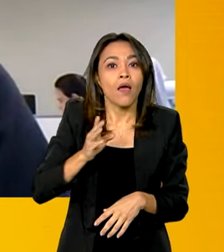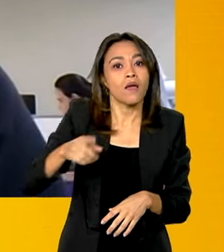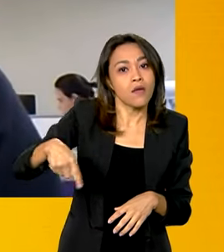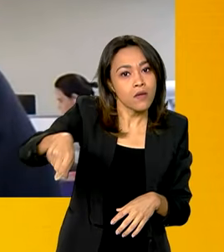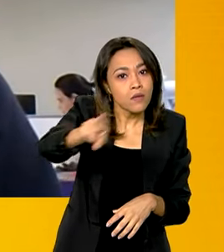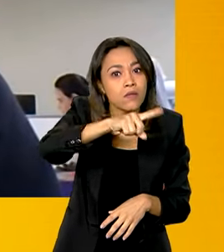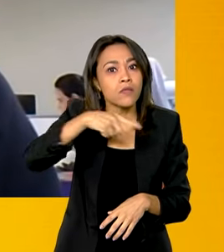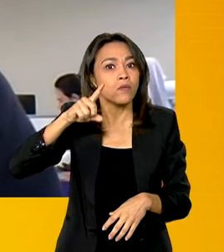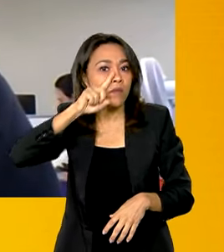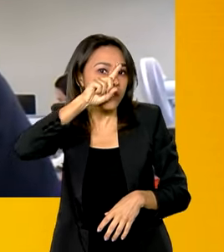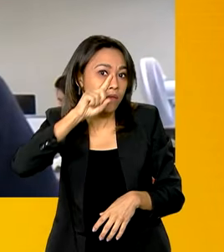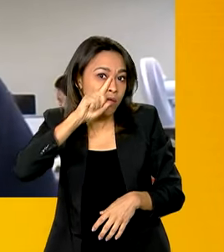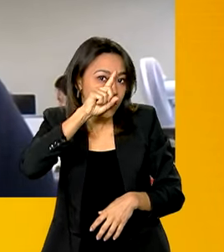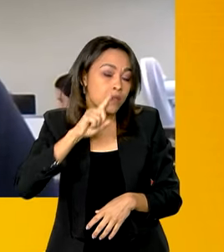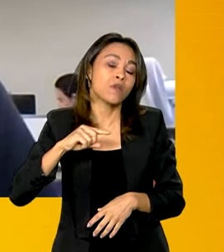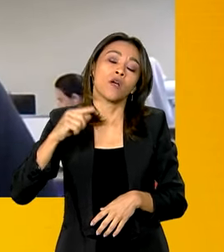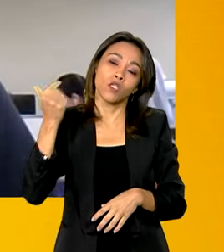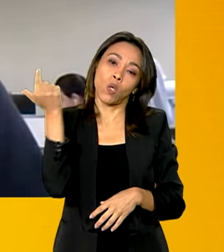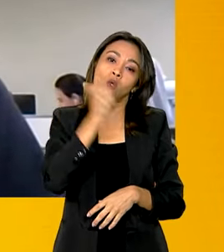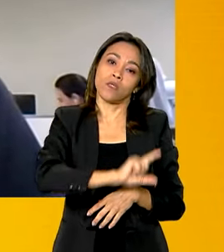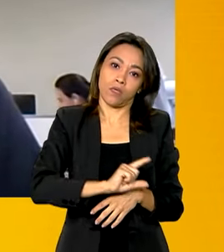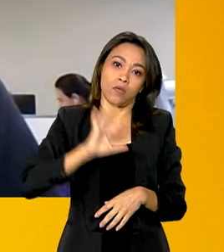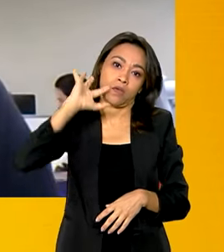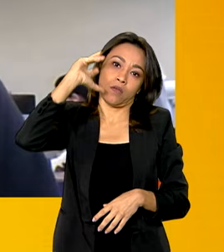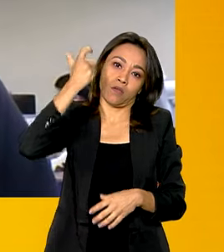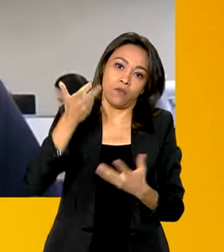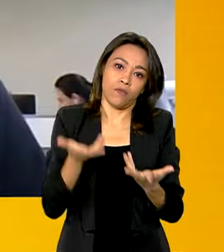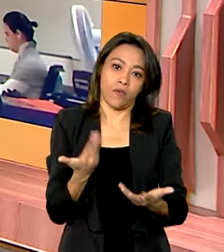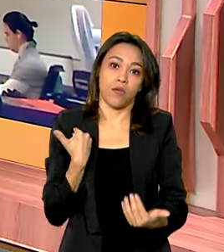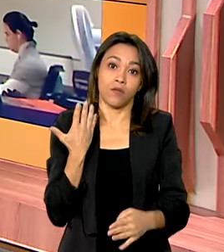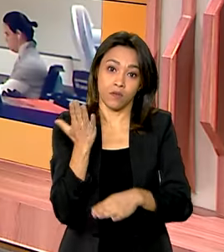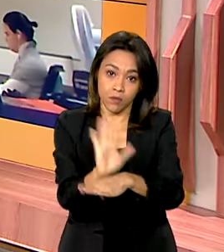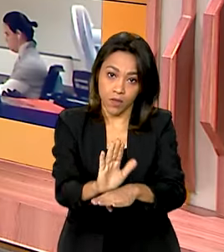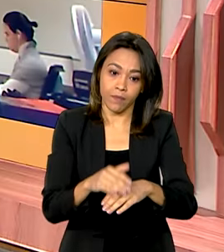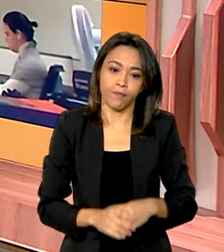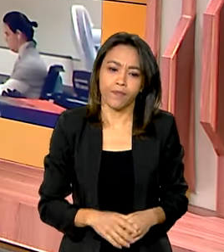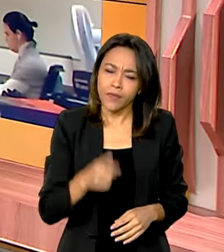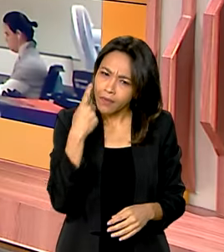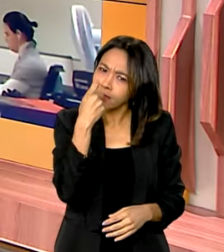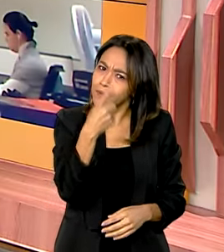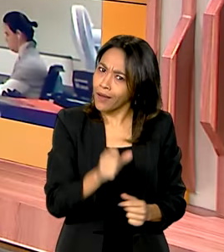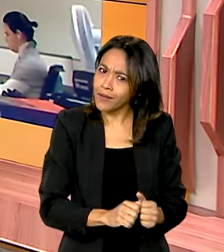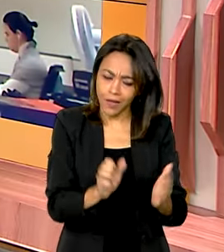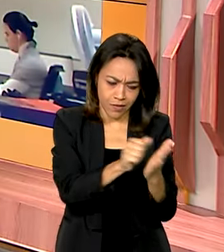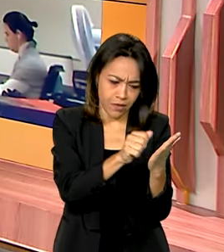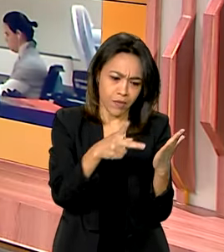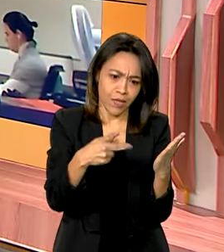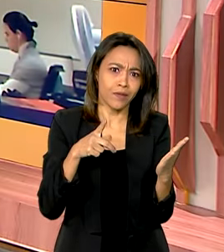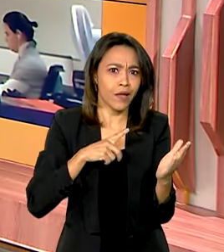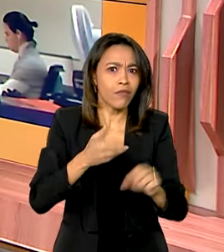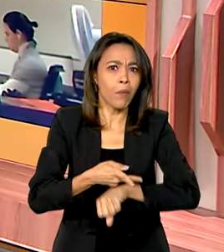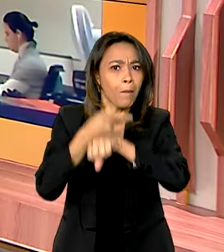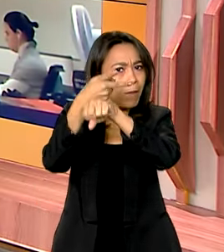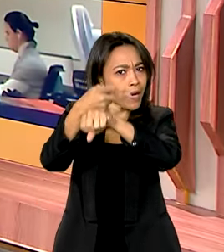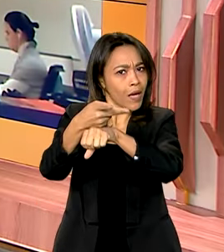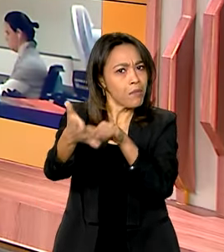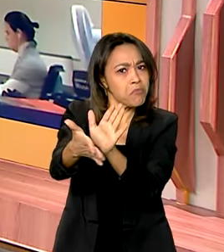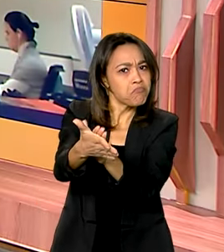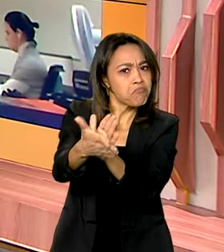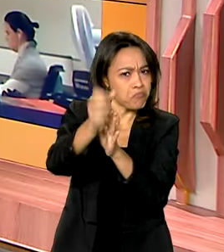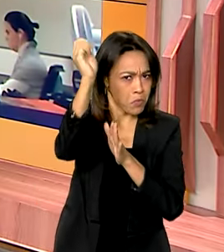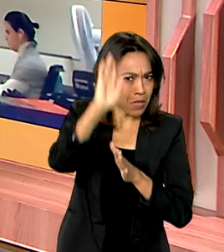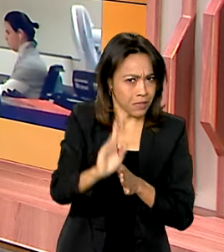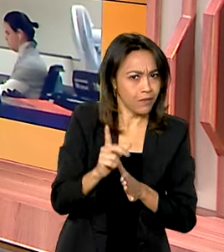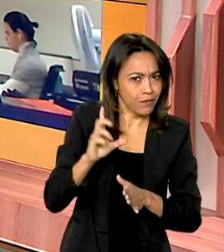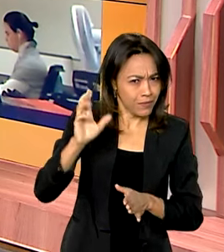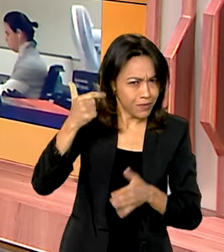conhecendo o risco, a gente pode agir para mitigá-los. E esse aplicativo, ele já ganhou, inclusive, um prêmio internacional? Conta para a